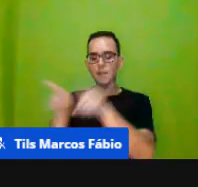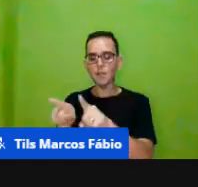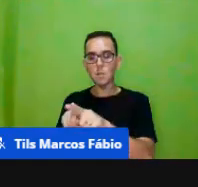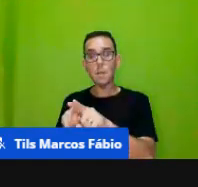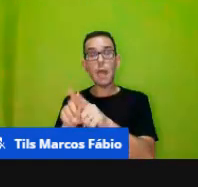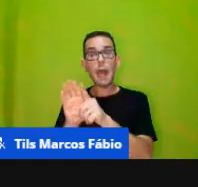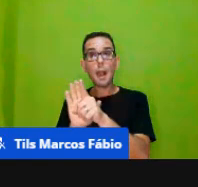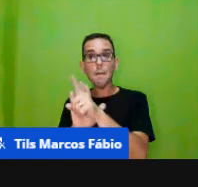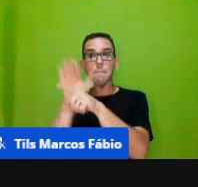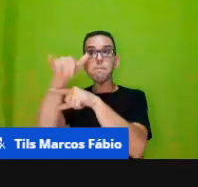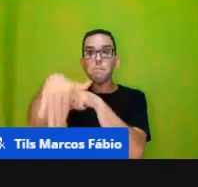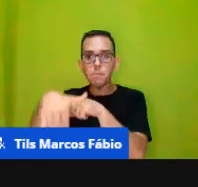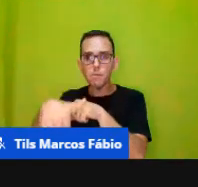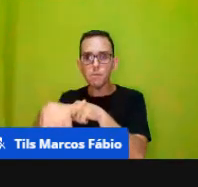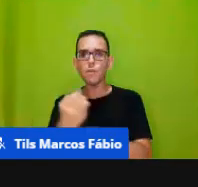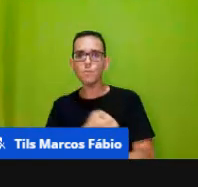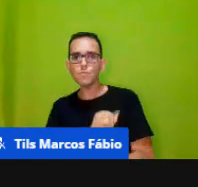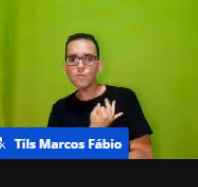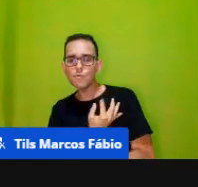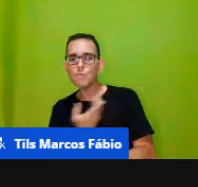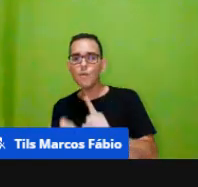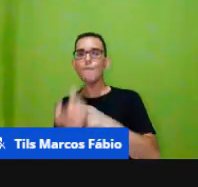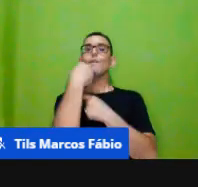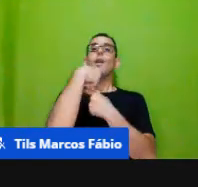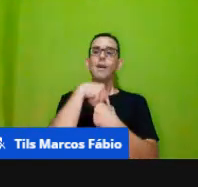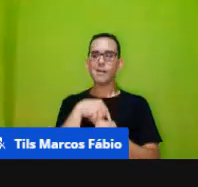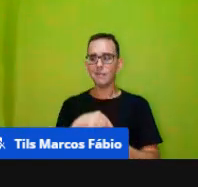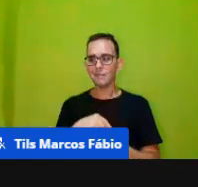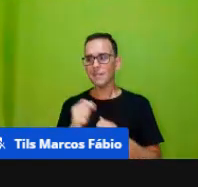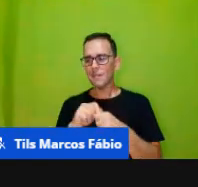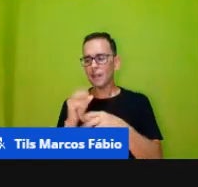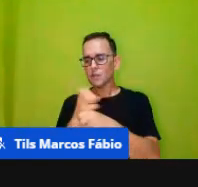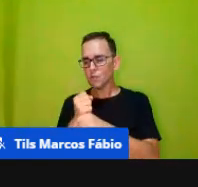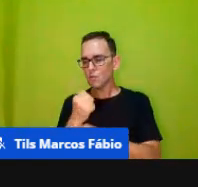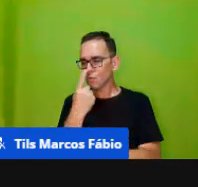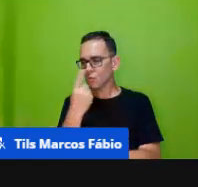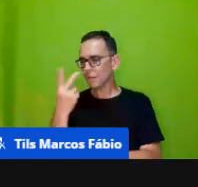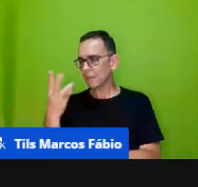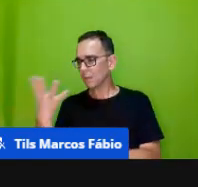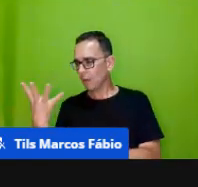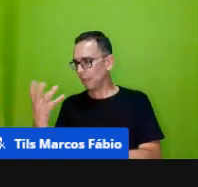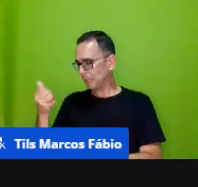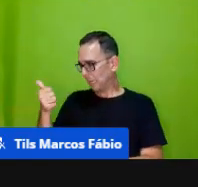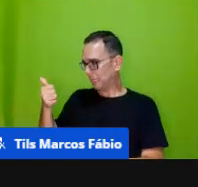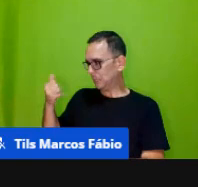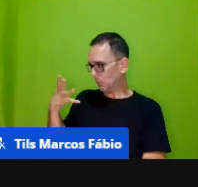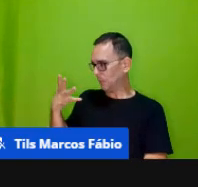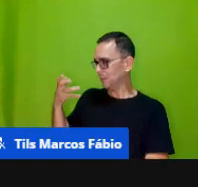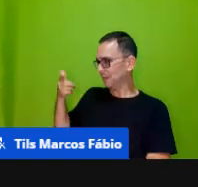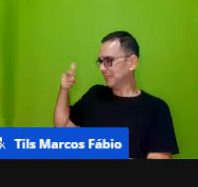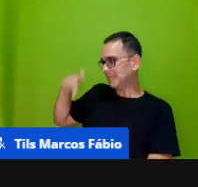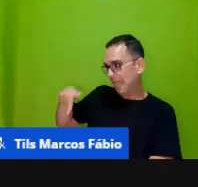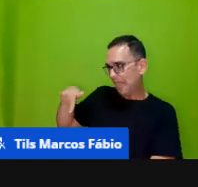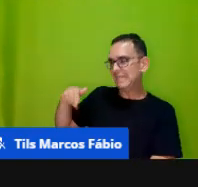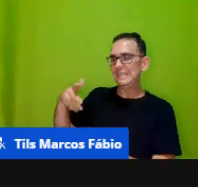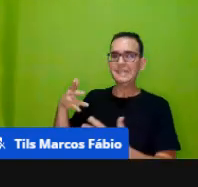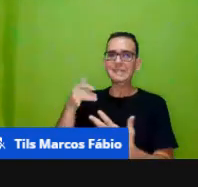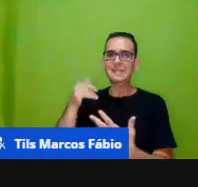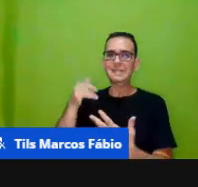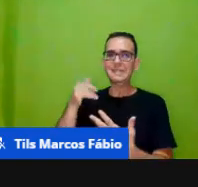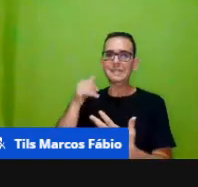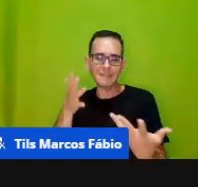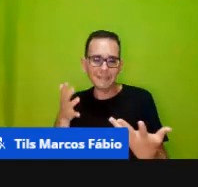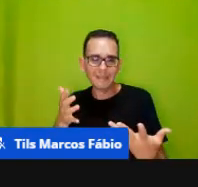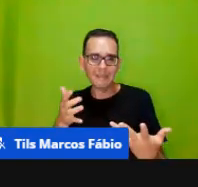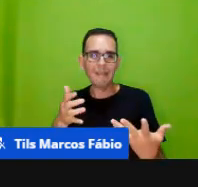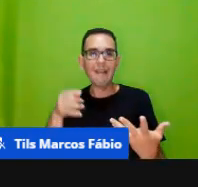número, volta a outro, faz aquelas contagens 1, 2, 3, 4, 14, 27, por exemplo, né? Ela está